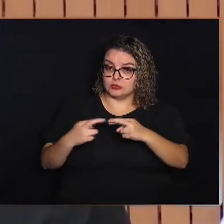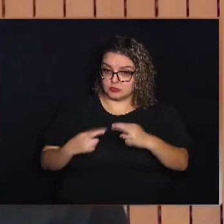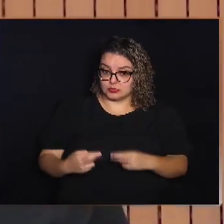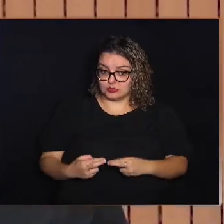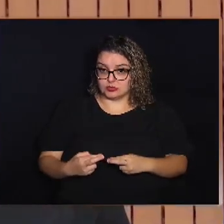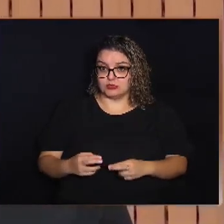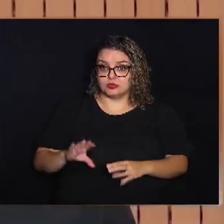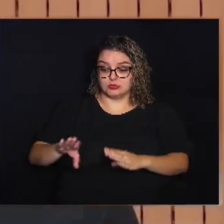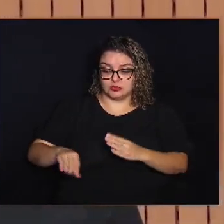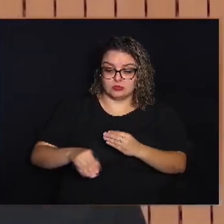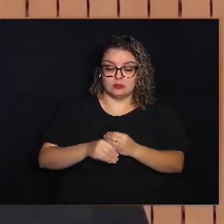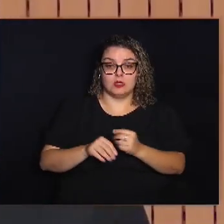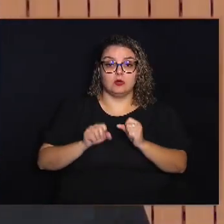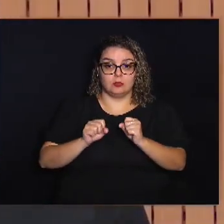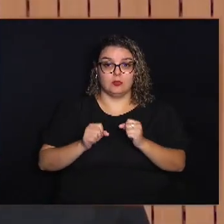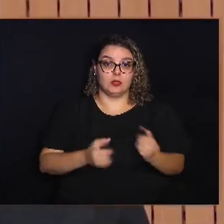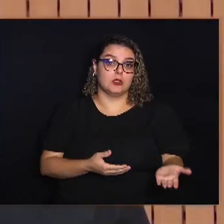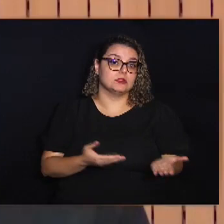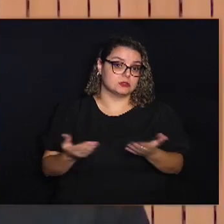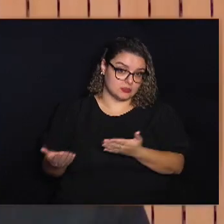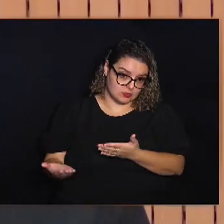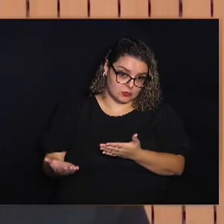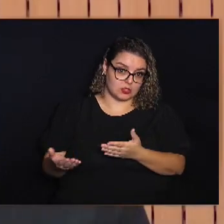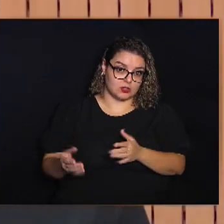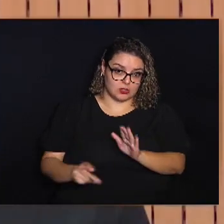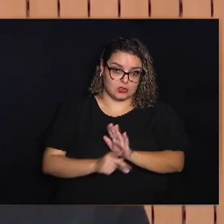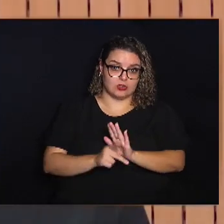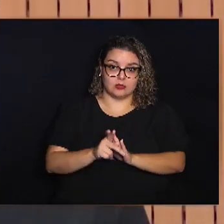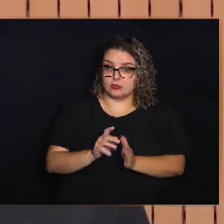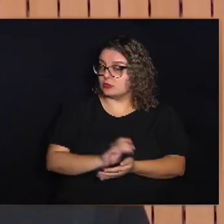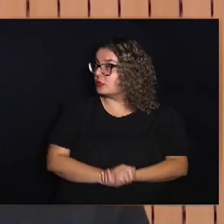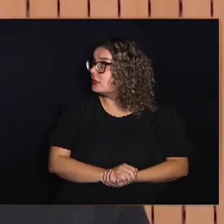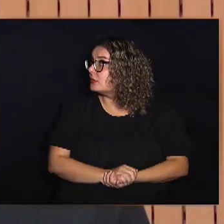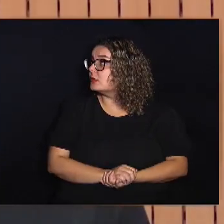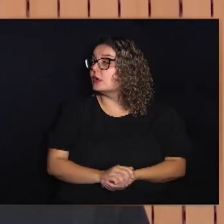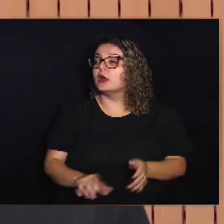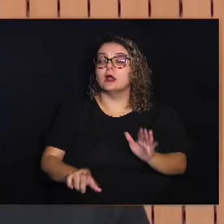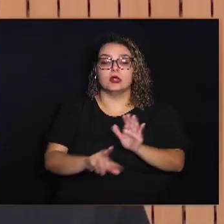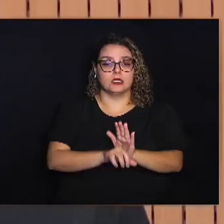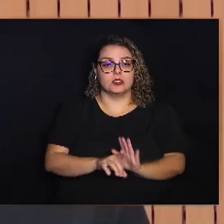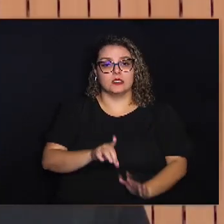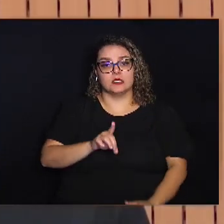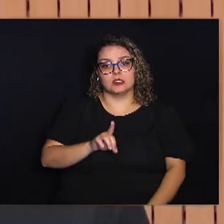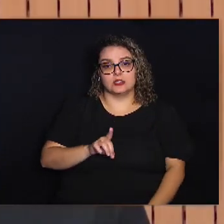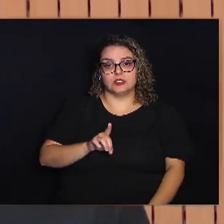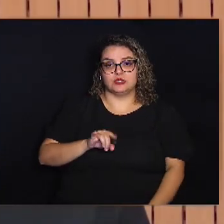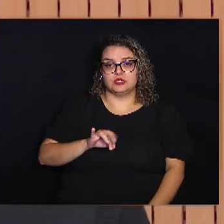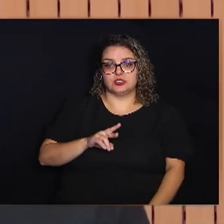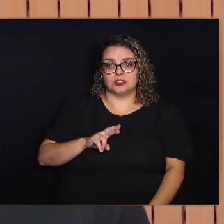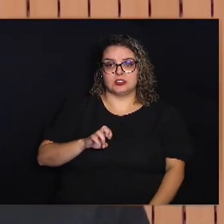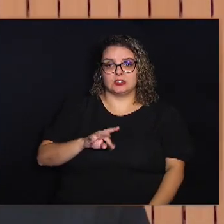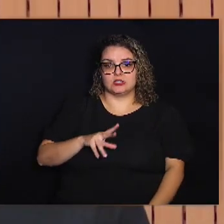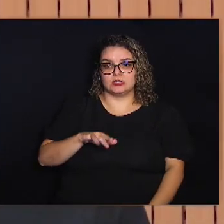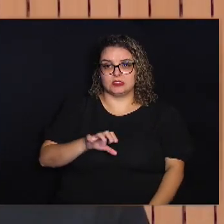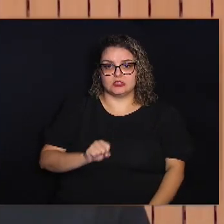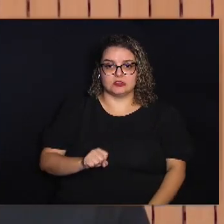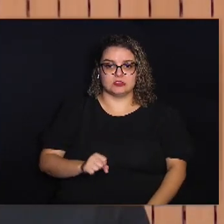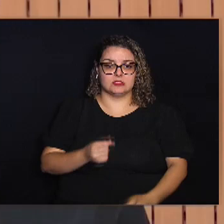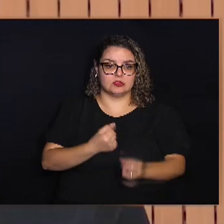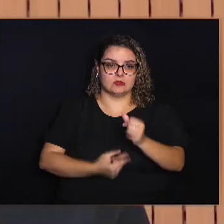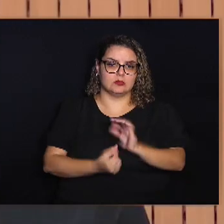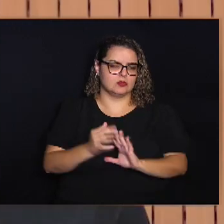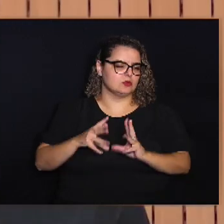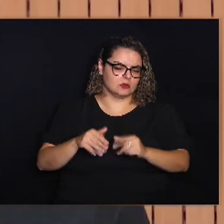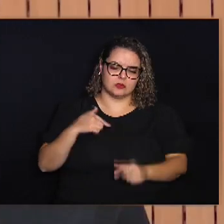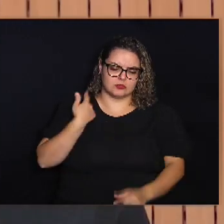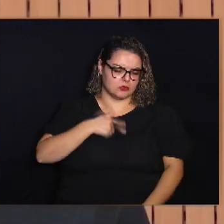emendas Que podem ser apresentadas ao projeto A lei de diretriz orçamentária Ela é muito falha Todos nós sabemos que ela é Mas ela é